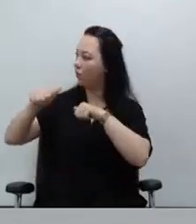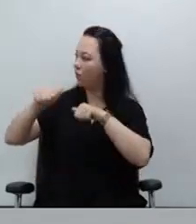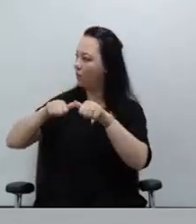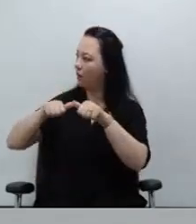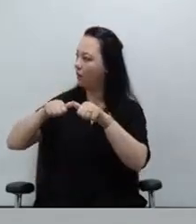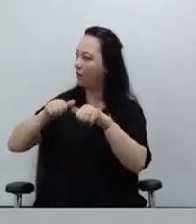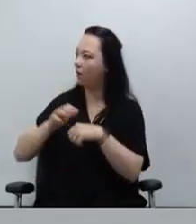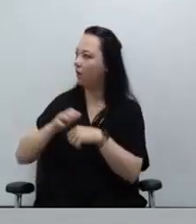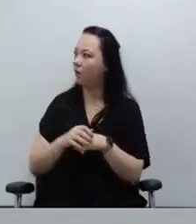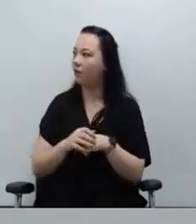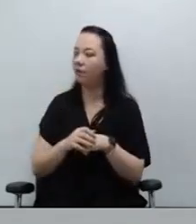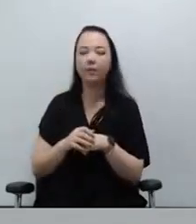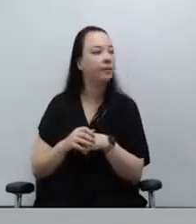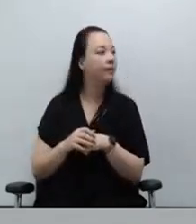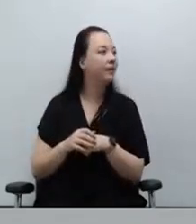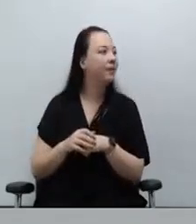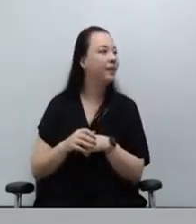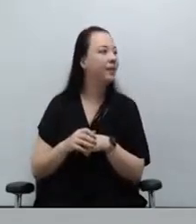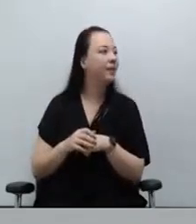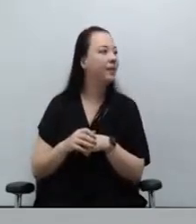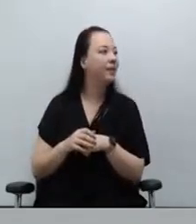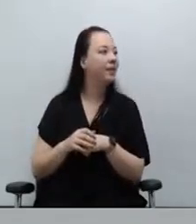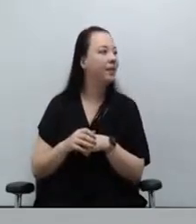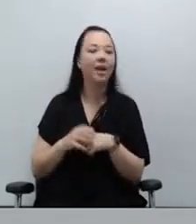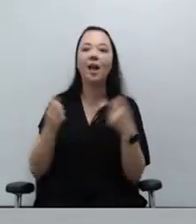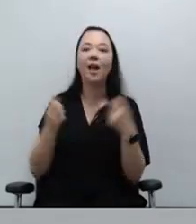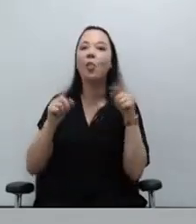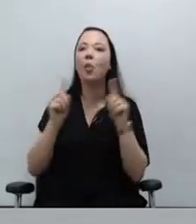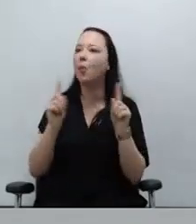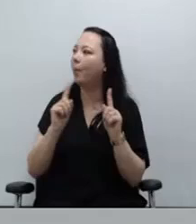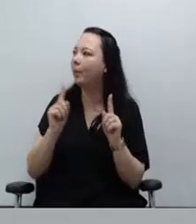link? Cada hora me falam que eu tenho que trocar...